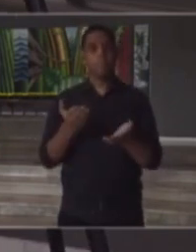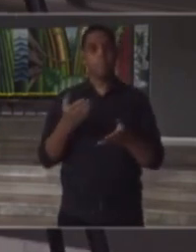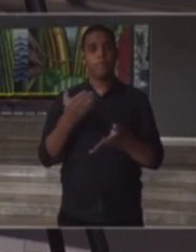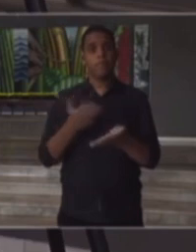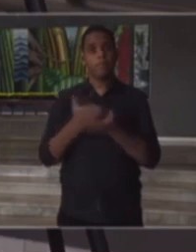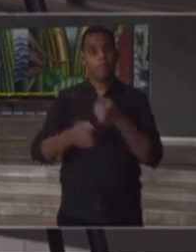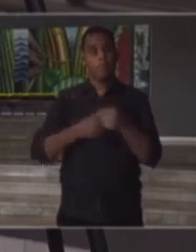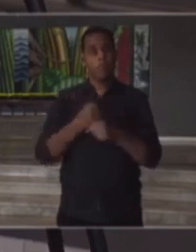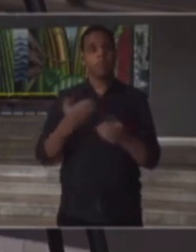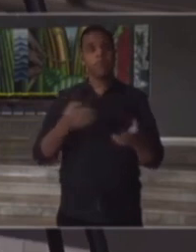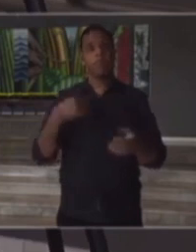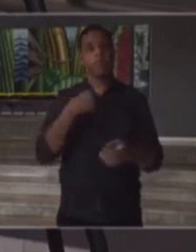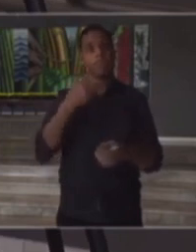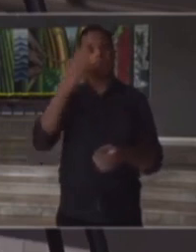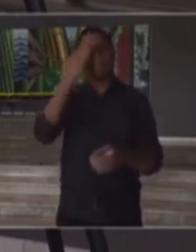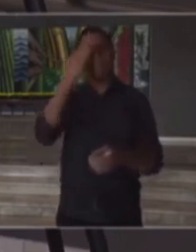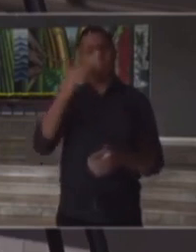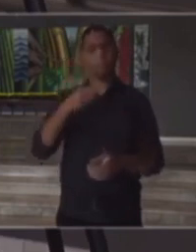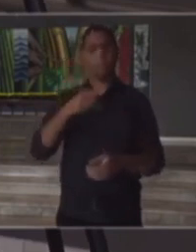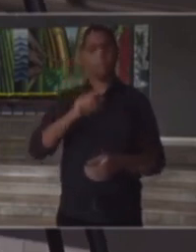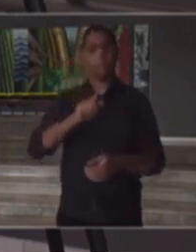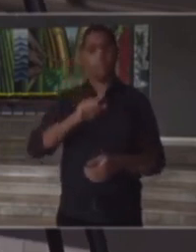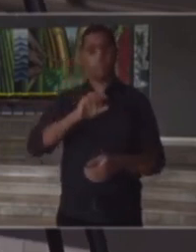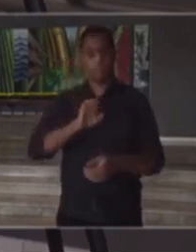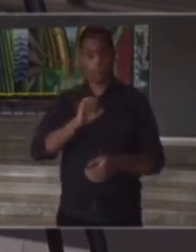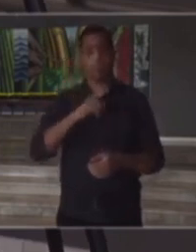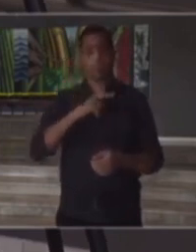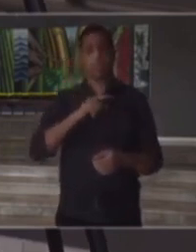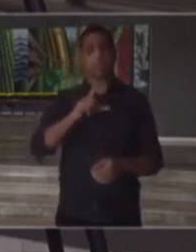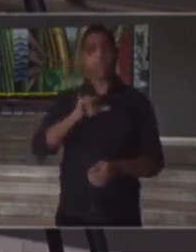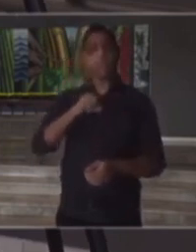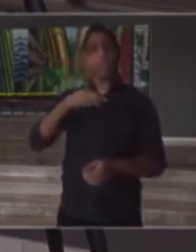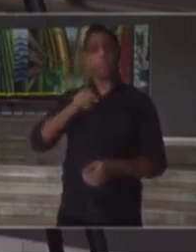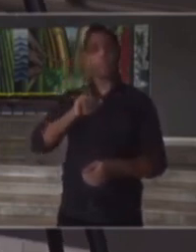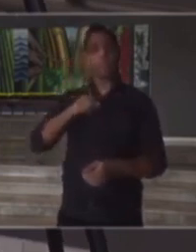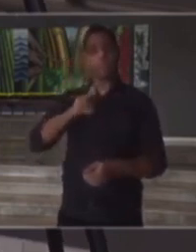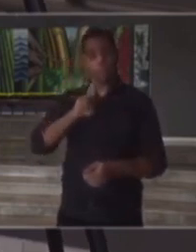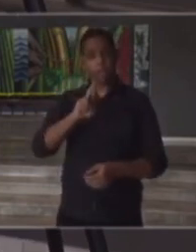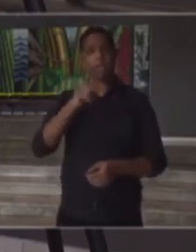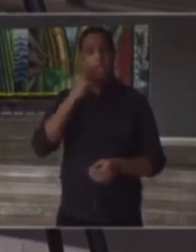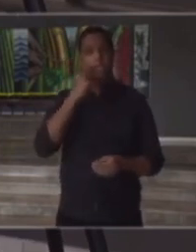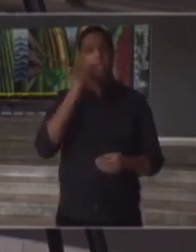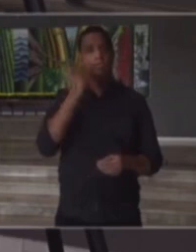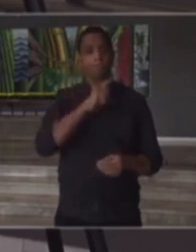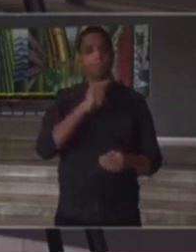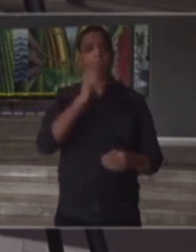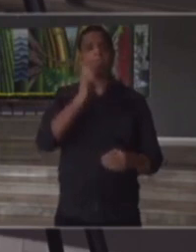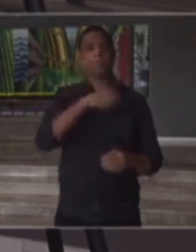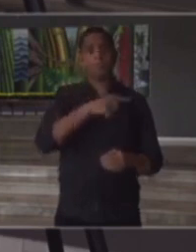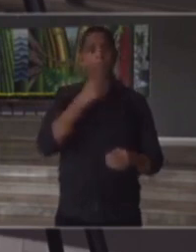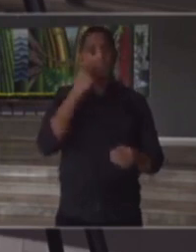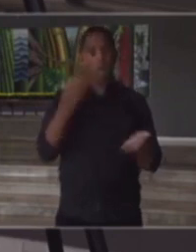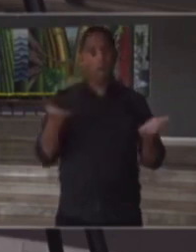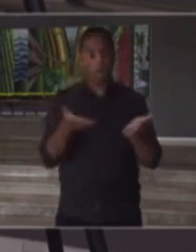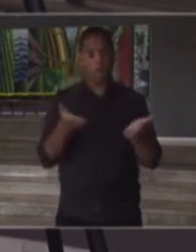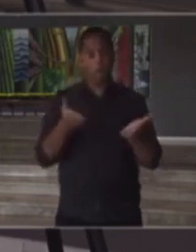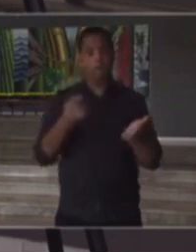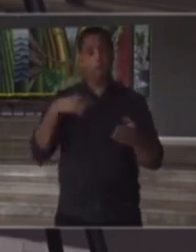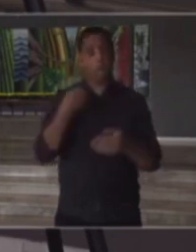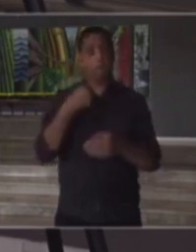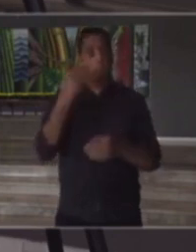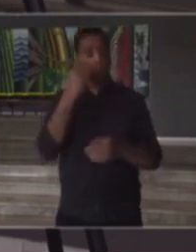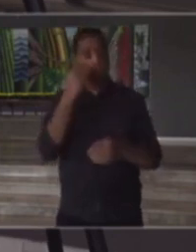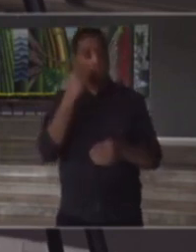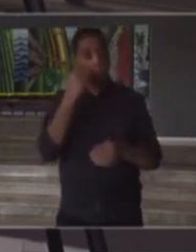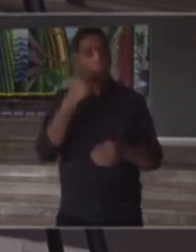entendemos, junto com a PGE, de que esta liminar que derrubou a anterior permanece ainda válida, mas estamos sim